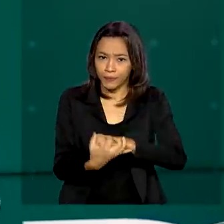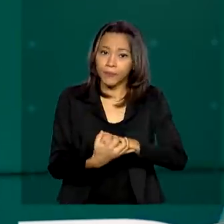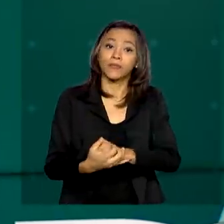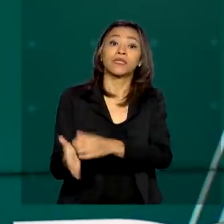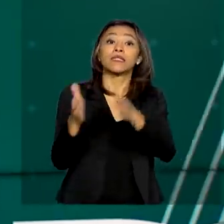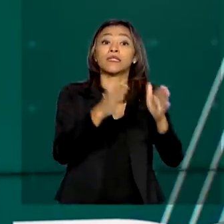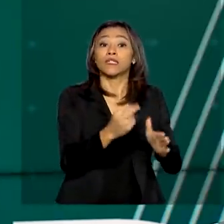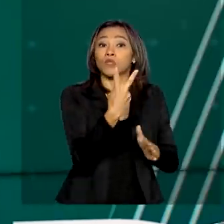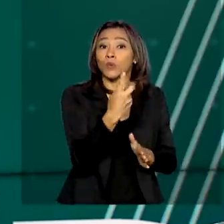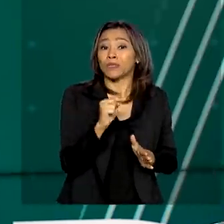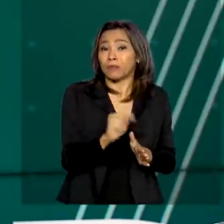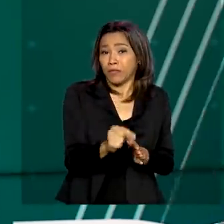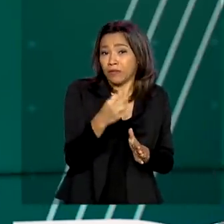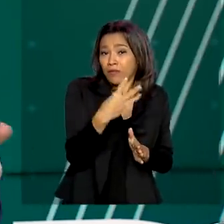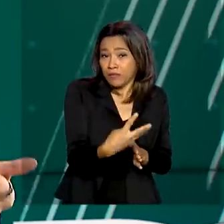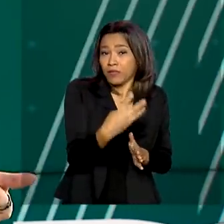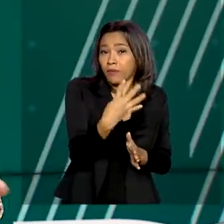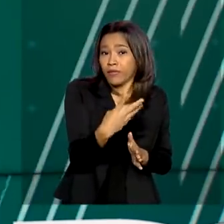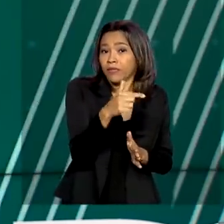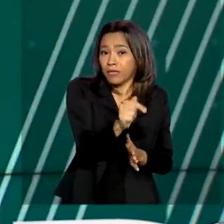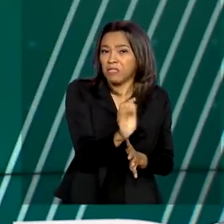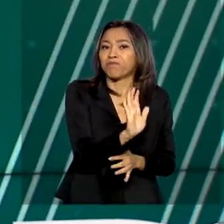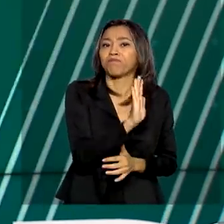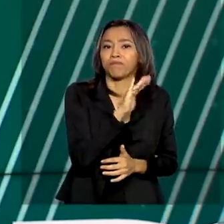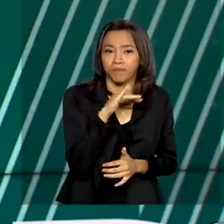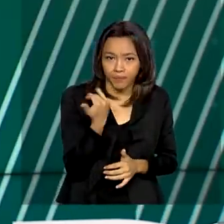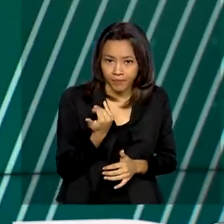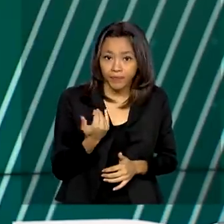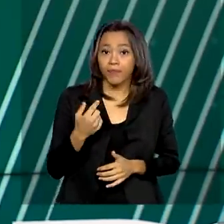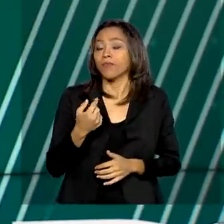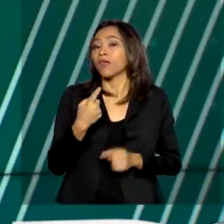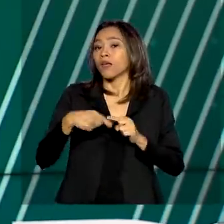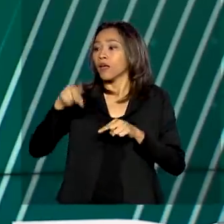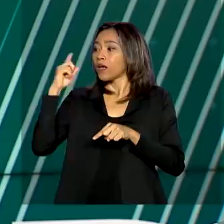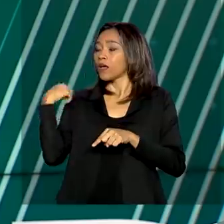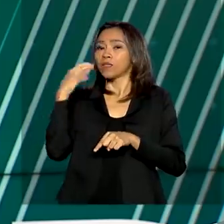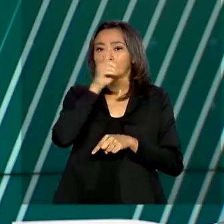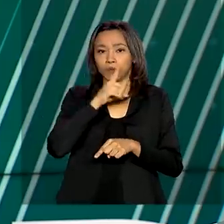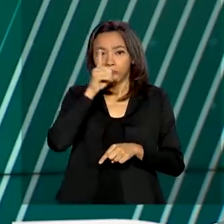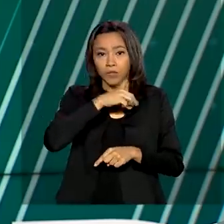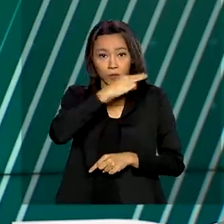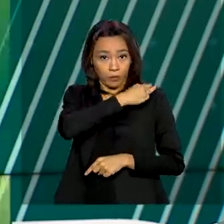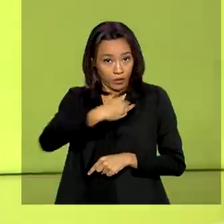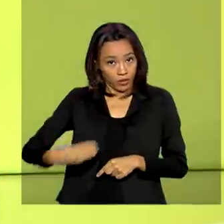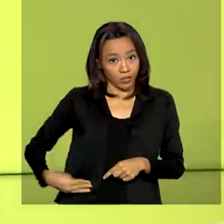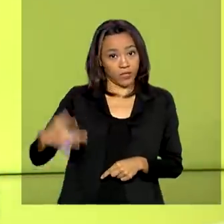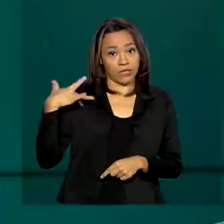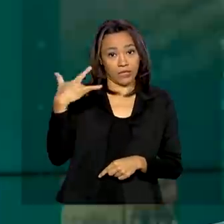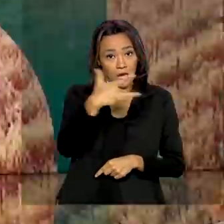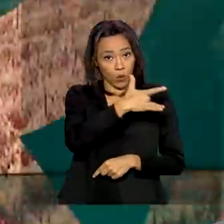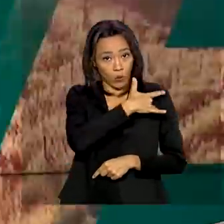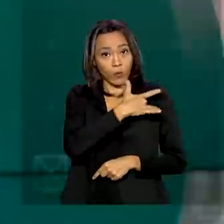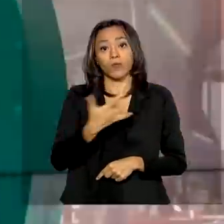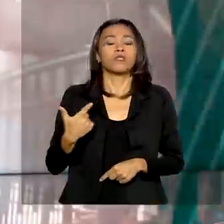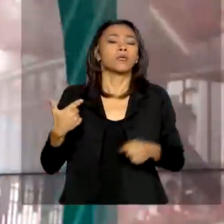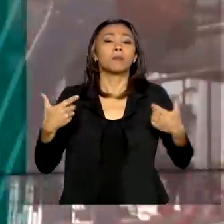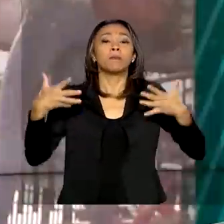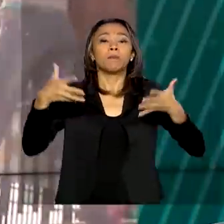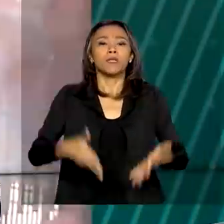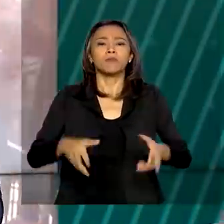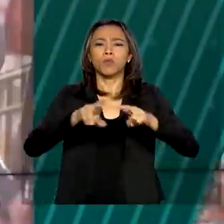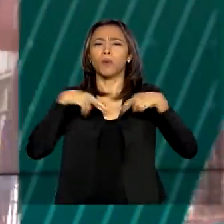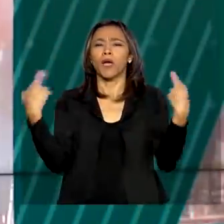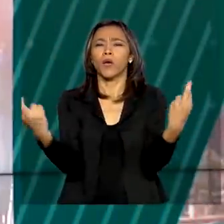.347 mortes. Nesse domingo, o ministro da Saúde, Nelson Thais, participou de uma reunião promovida pelo